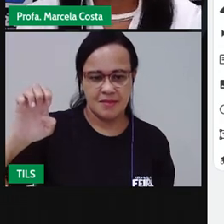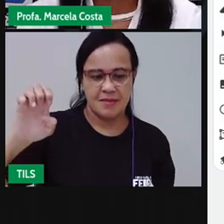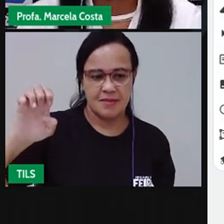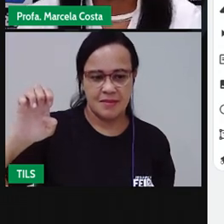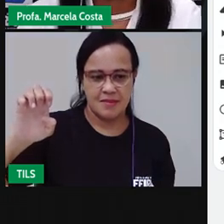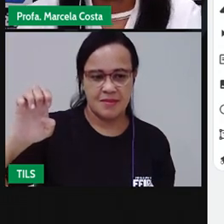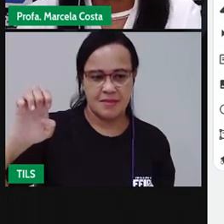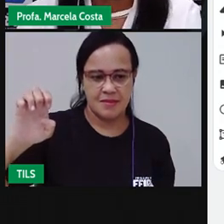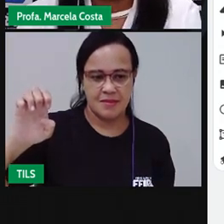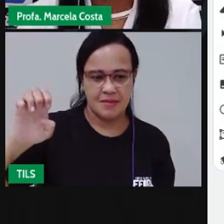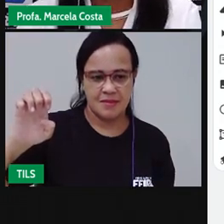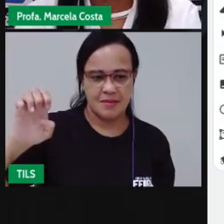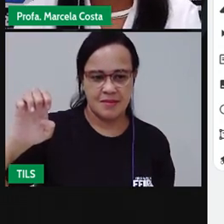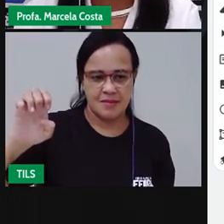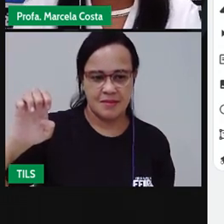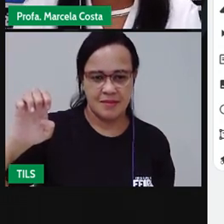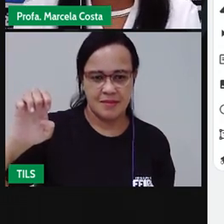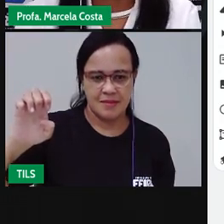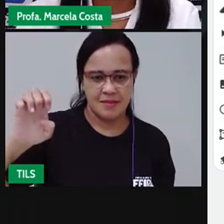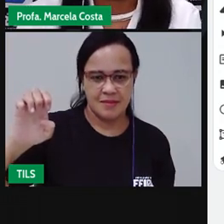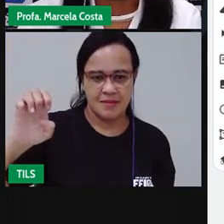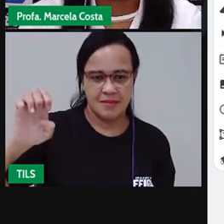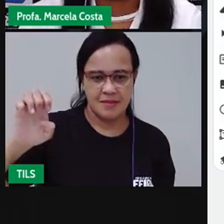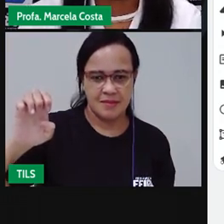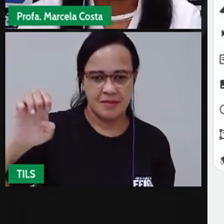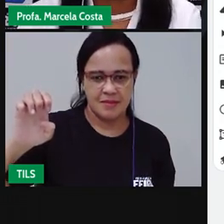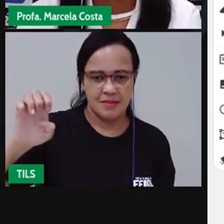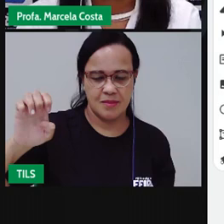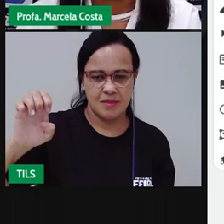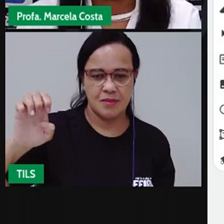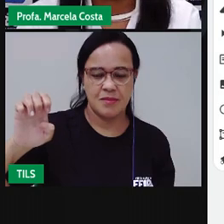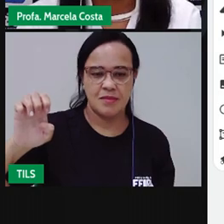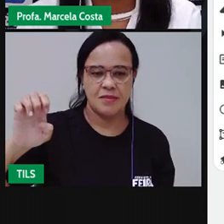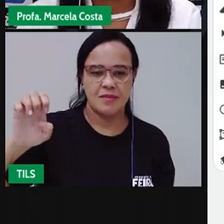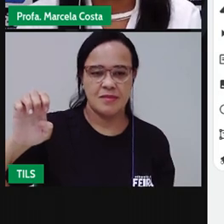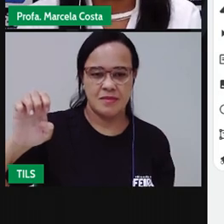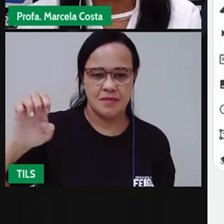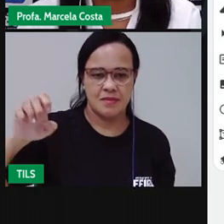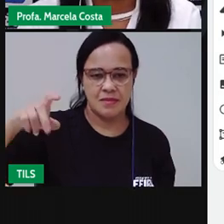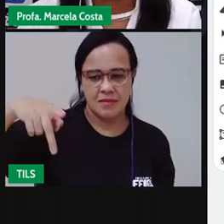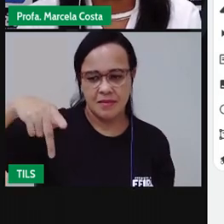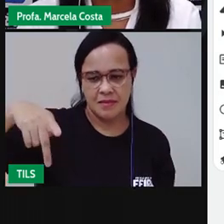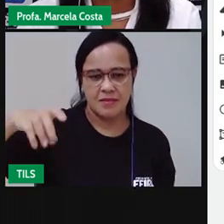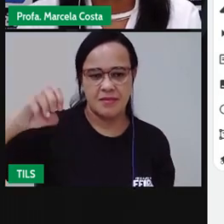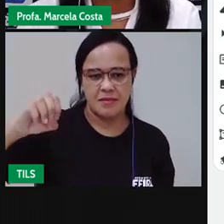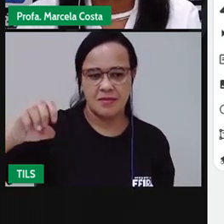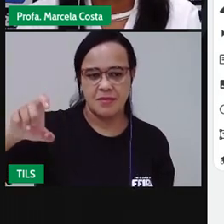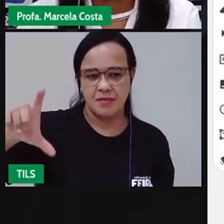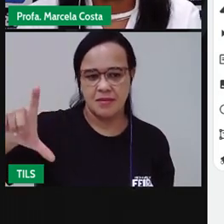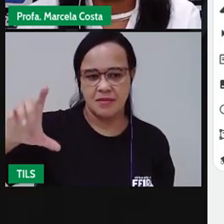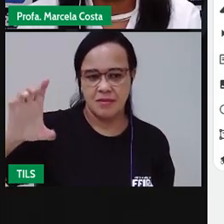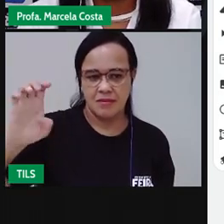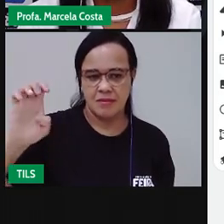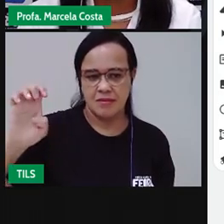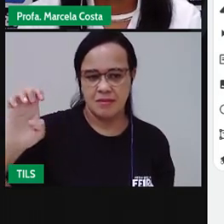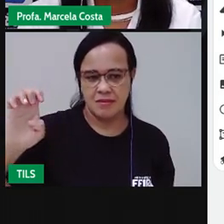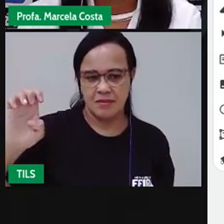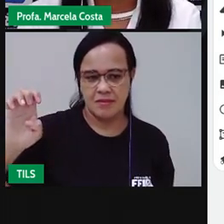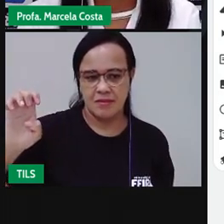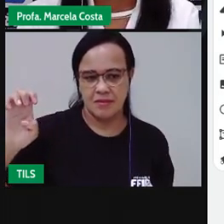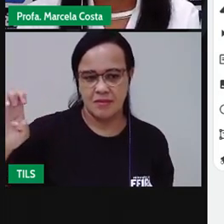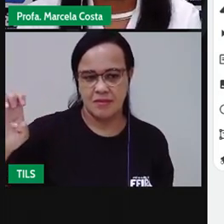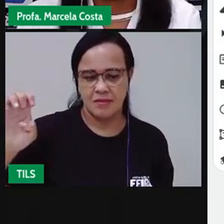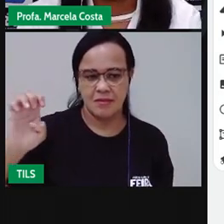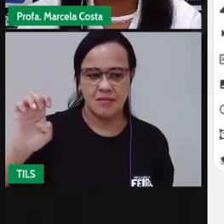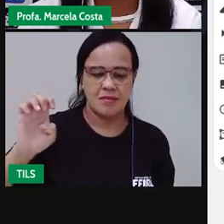Olha as sílabas que eu já formei. Pó, Lé. Usando as